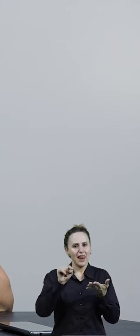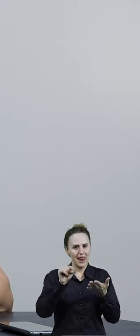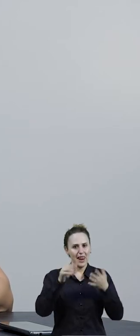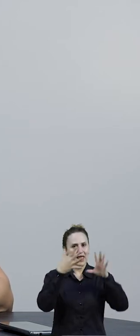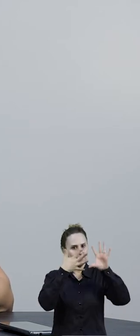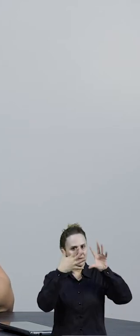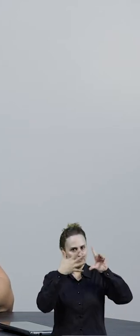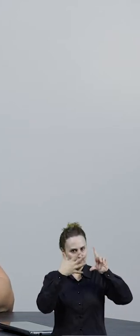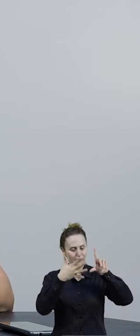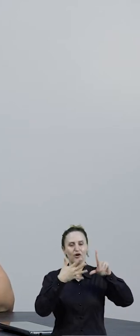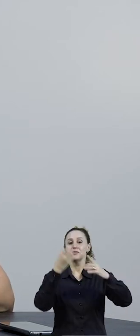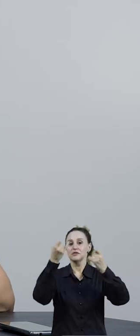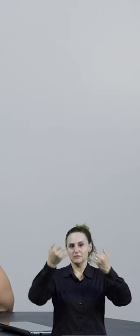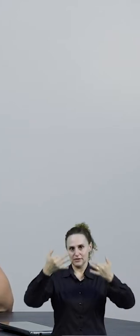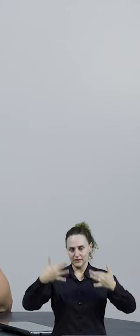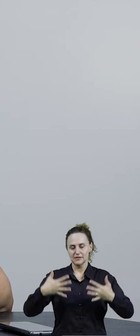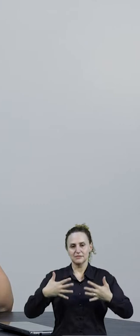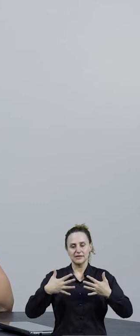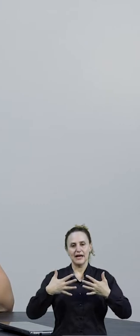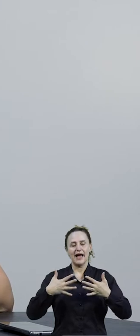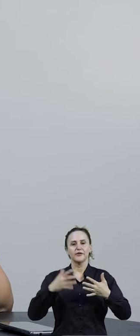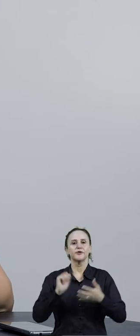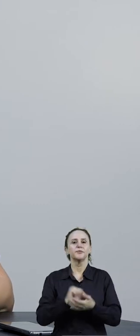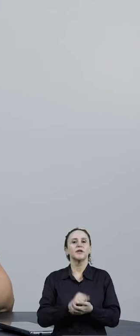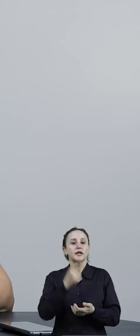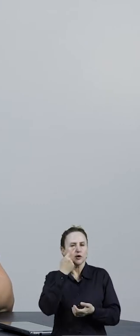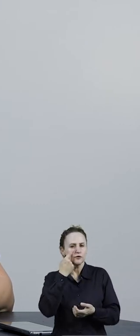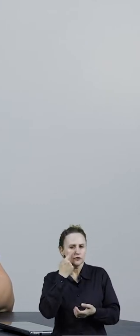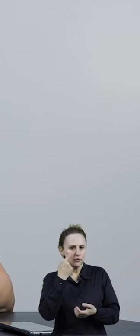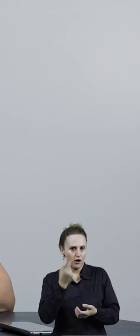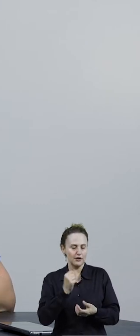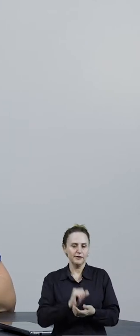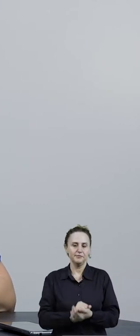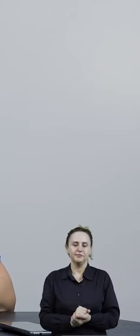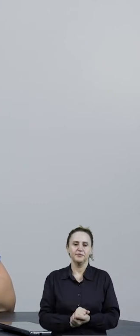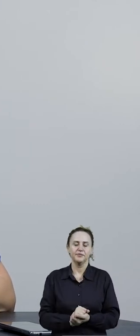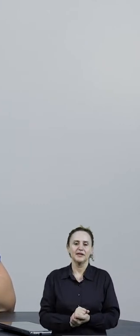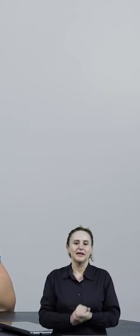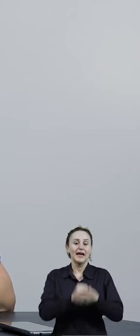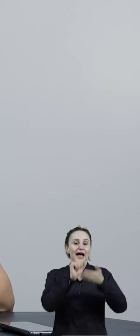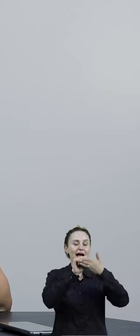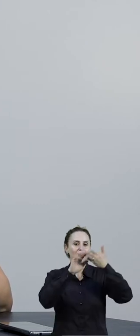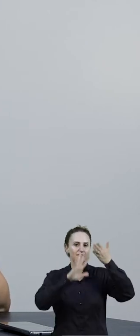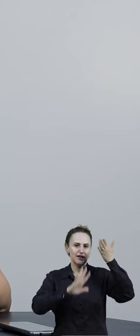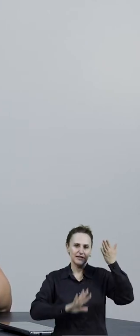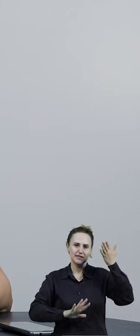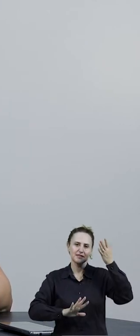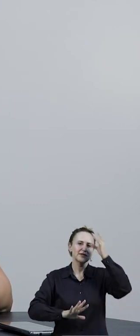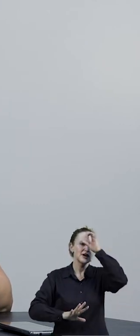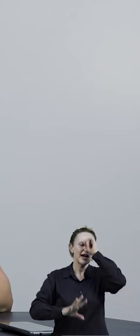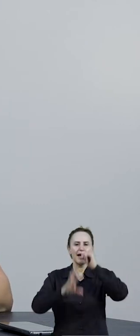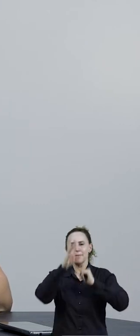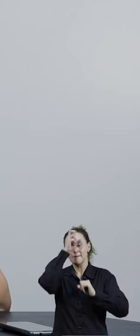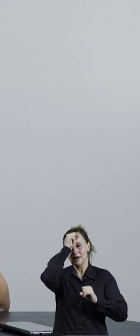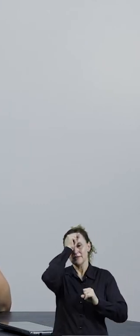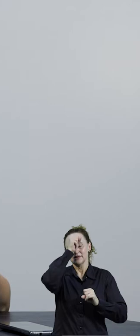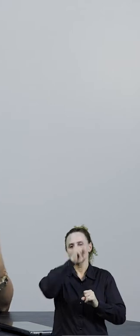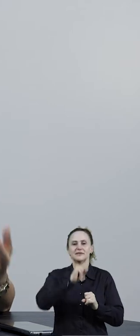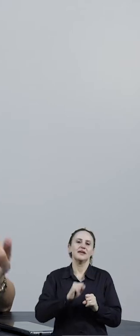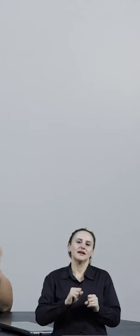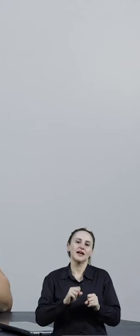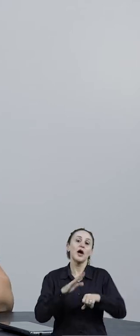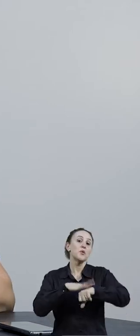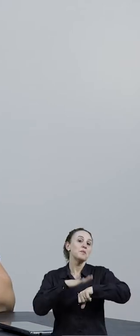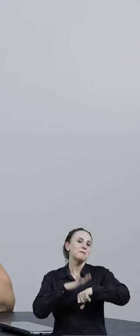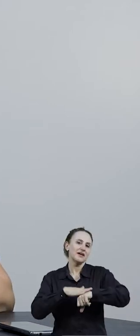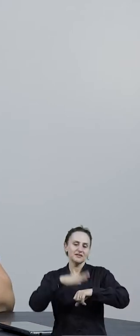é mais um momento de aprendizagem, é assim que eu gostaria que vocês olhassem, né, a avaliação é para aprender, né, ainda é mais um